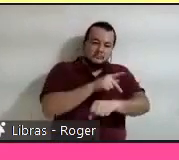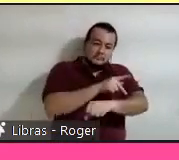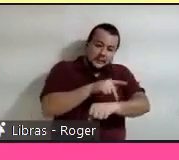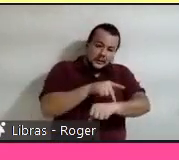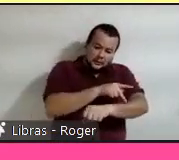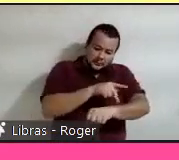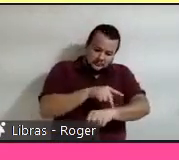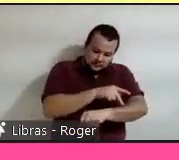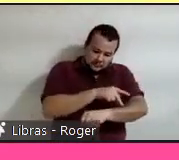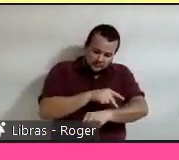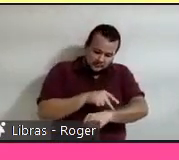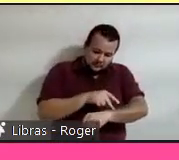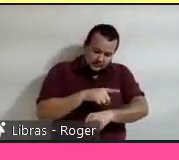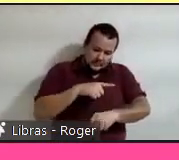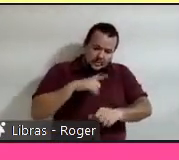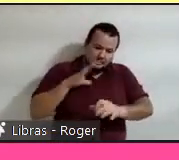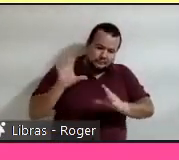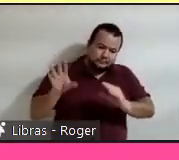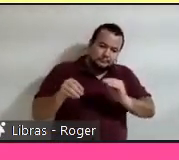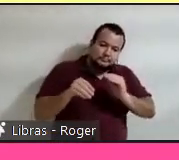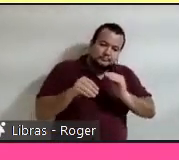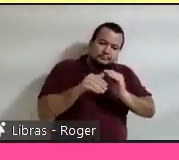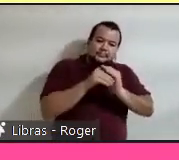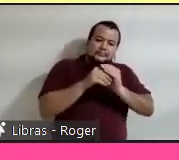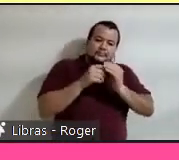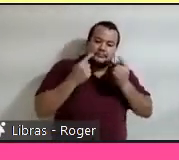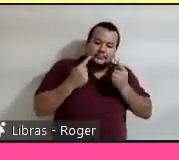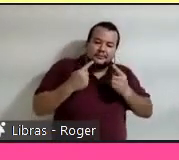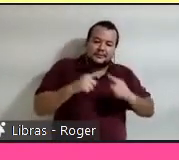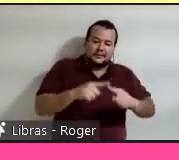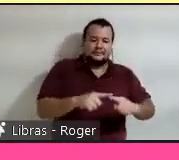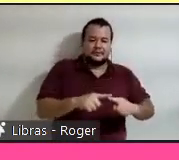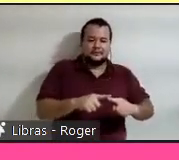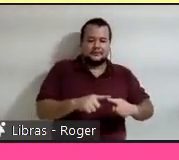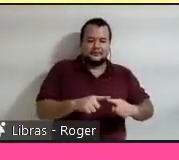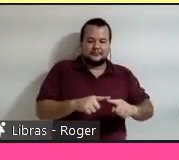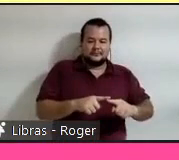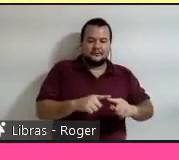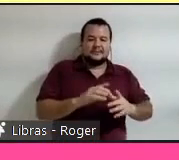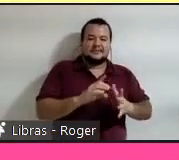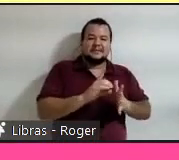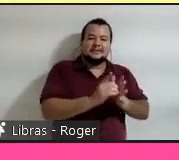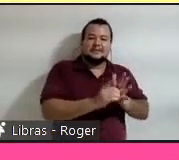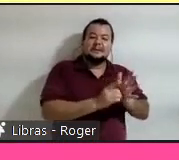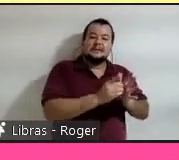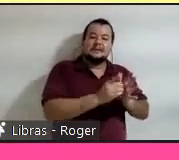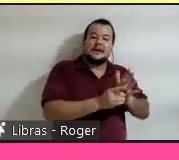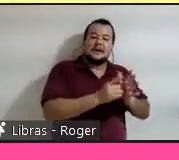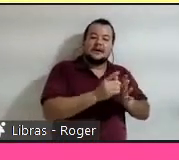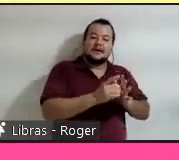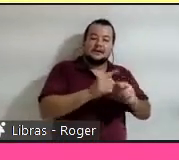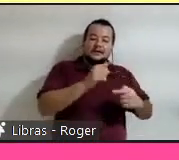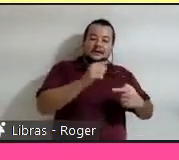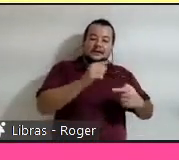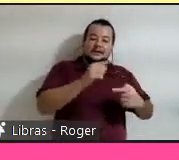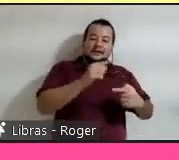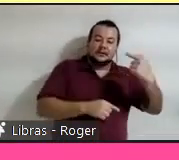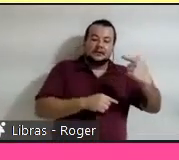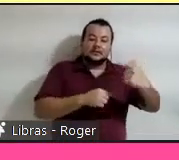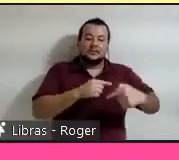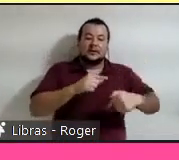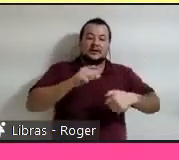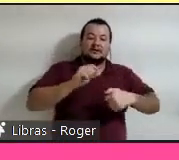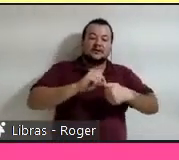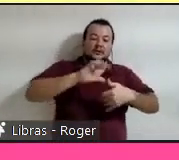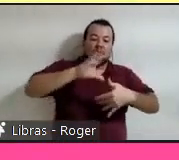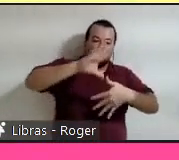desafio de design circular, em os alunos tinham que fazer o mapeamento dos materiais utilizados, encontrar,